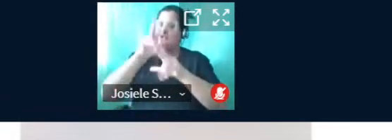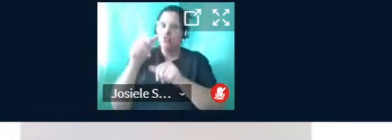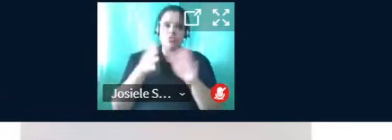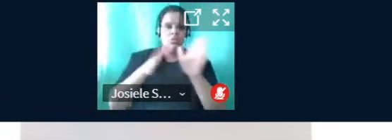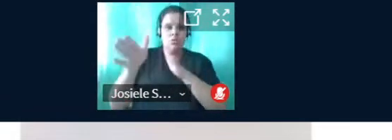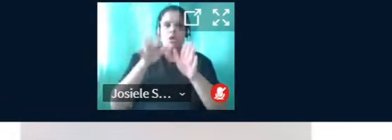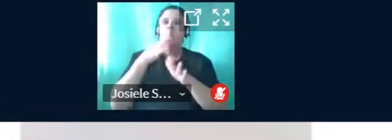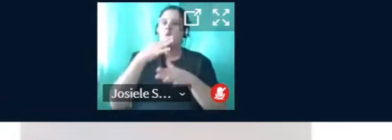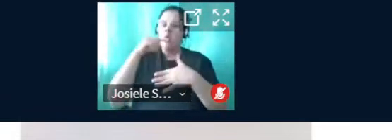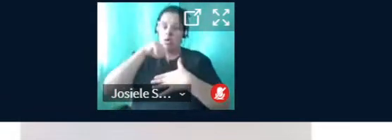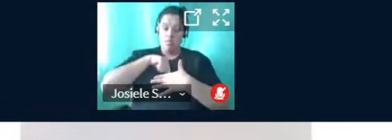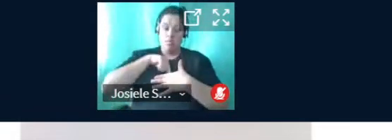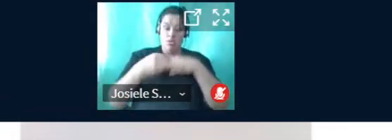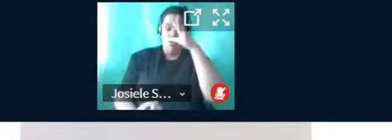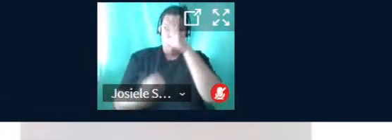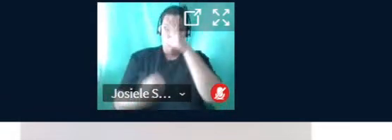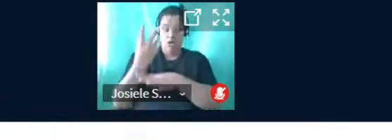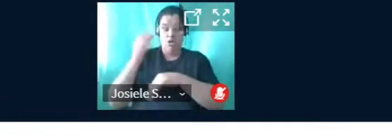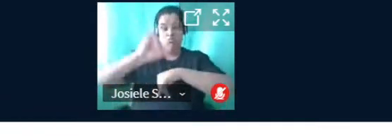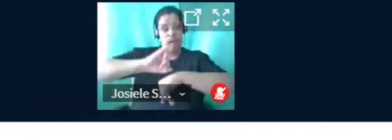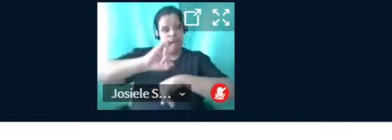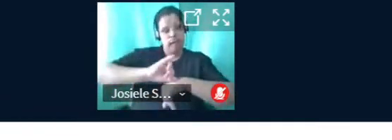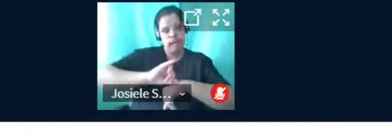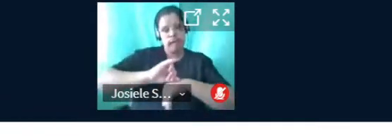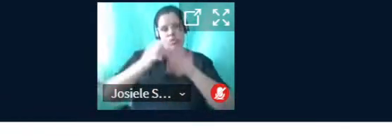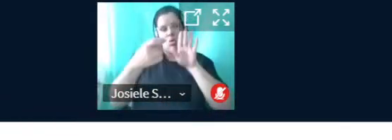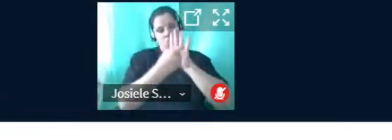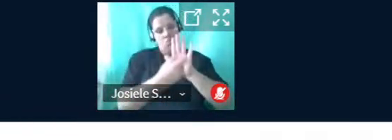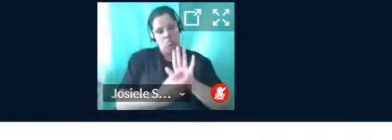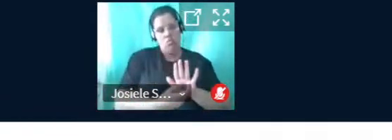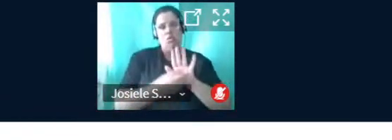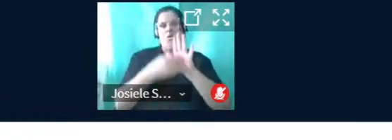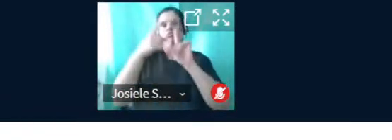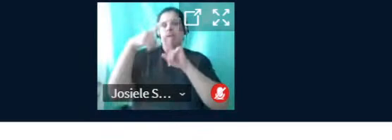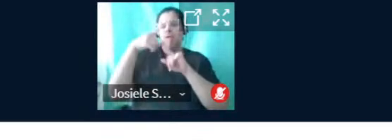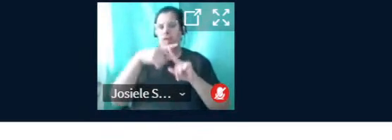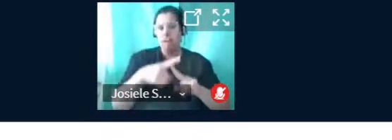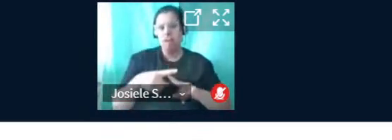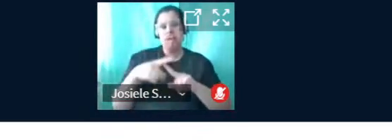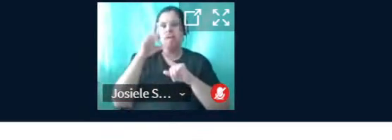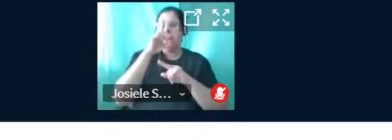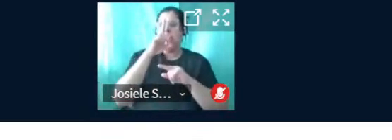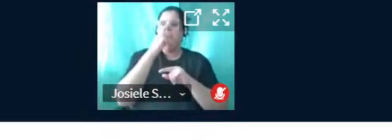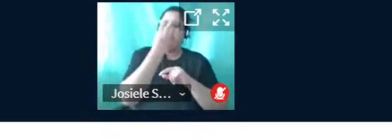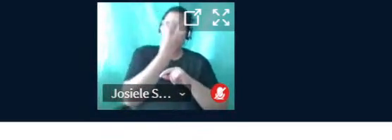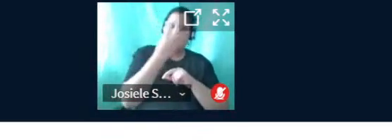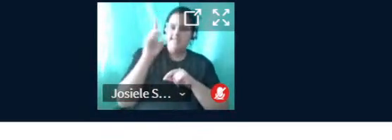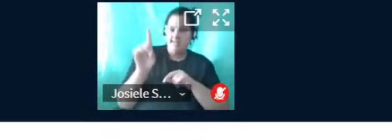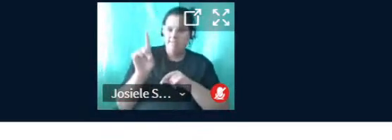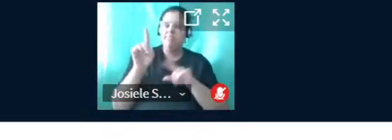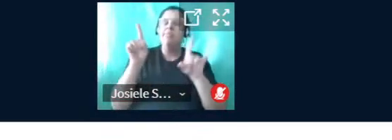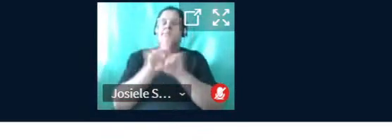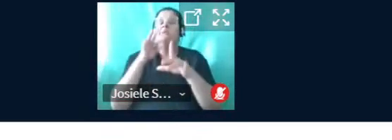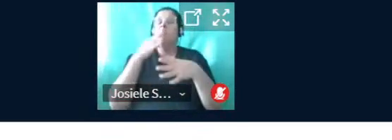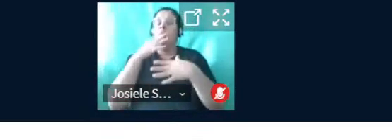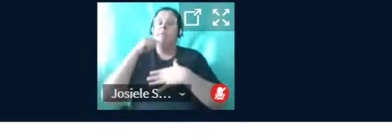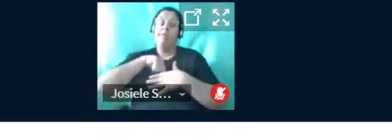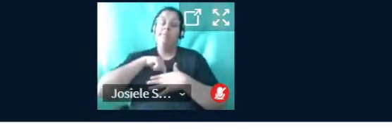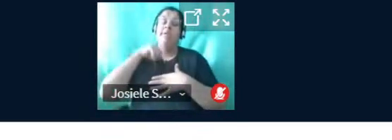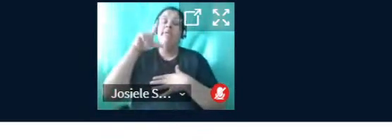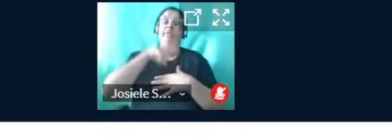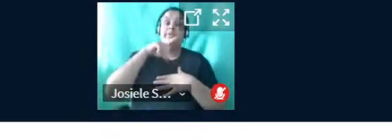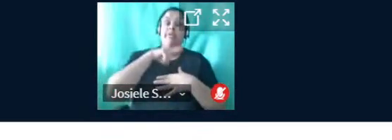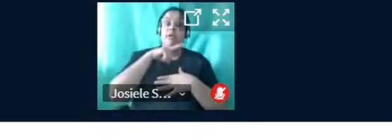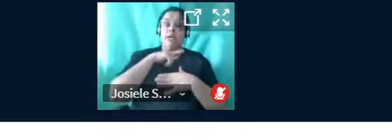que deram origem ao objeto, seja sua programação, sua medelagem 3D e etc. Além desses conhecimentos, há também uma atitude,